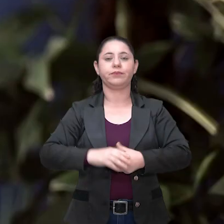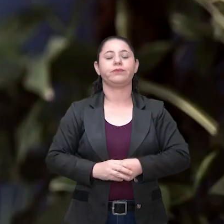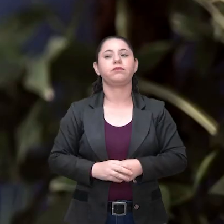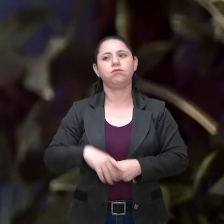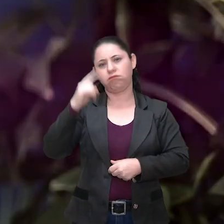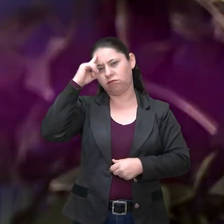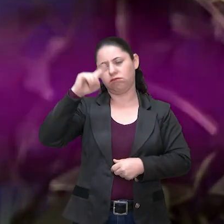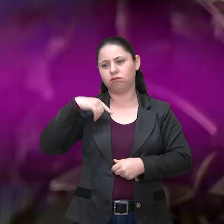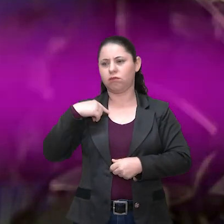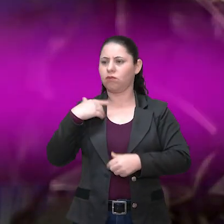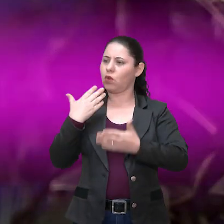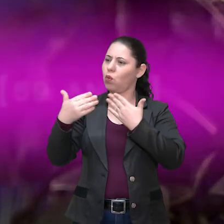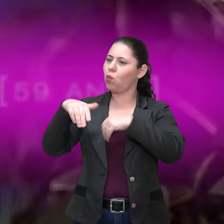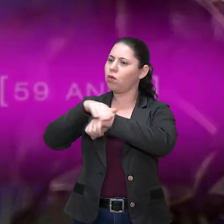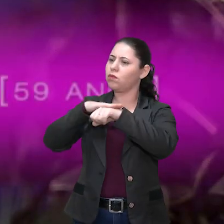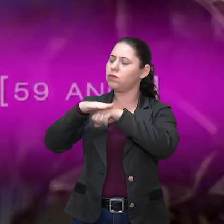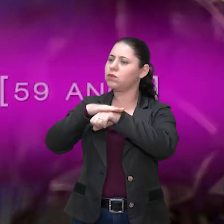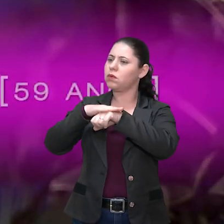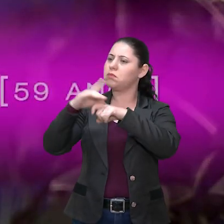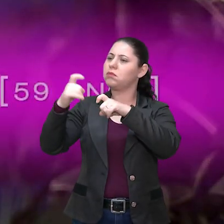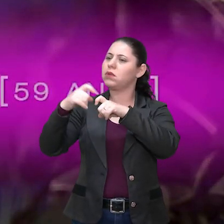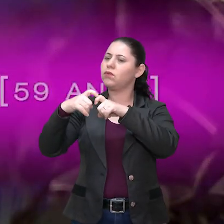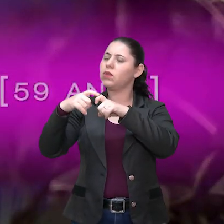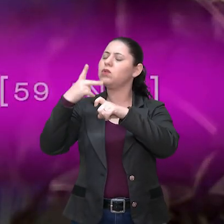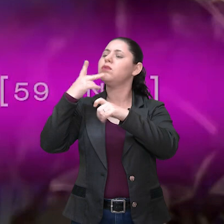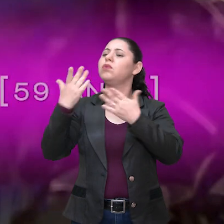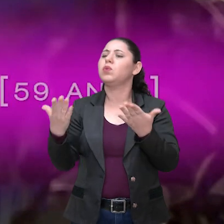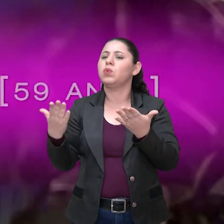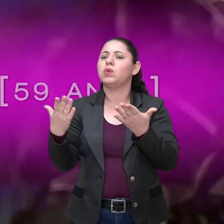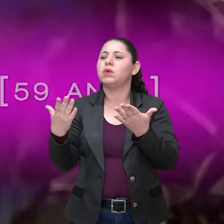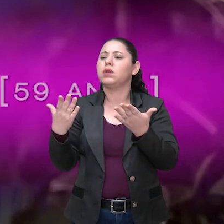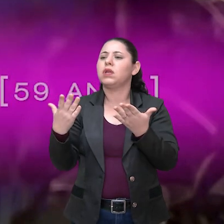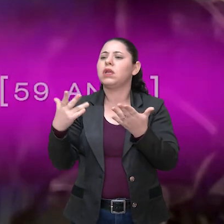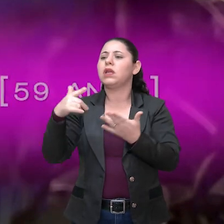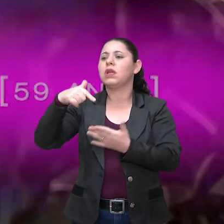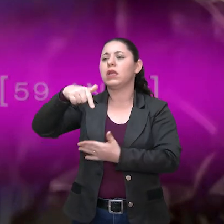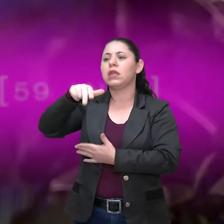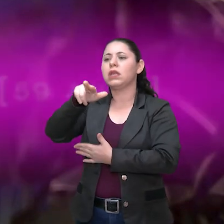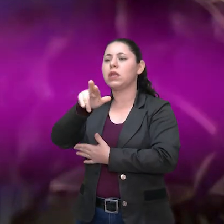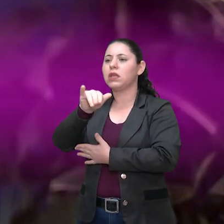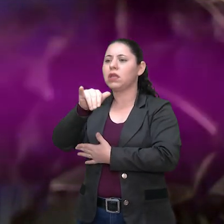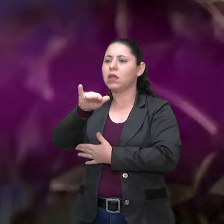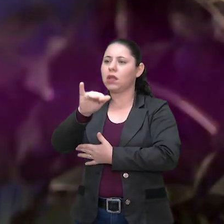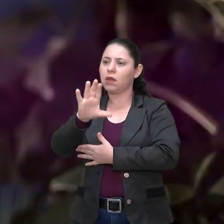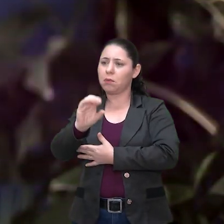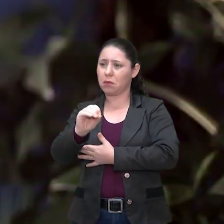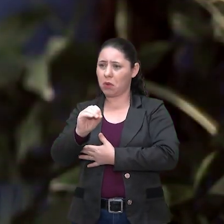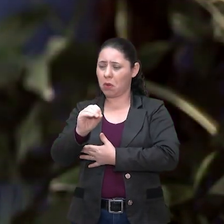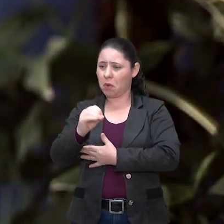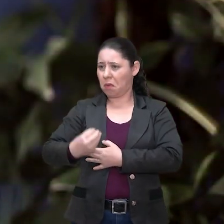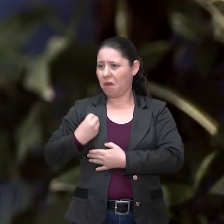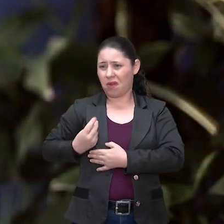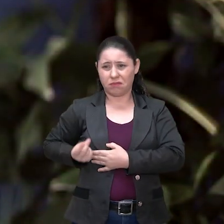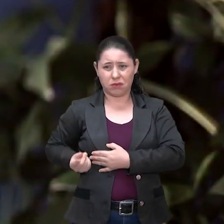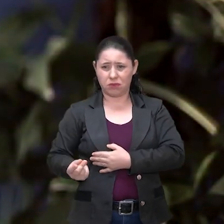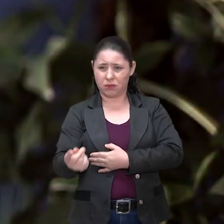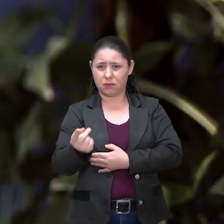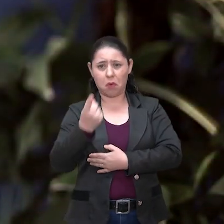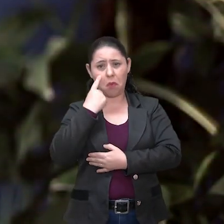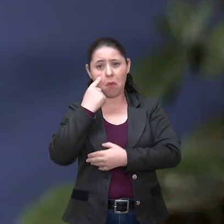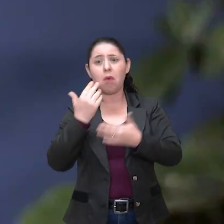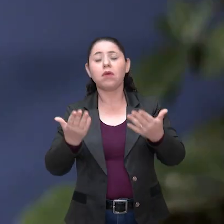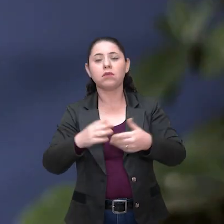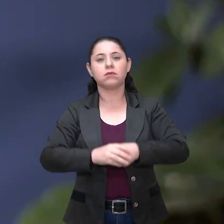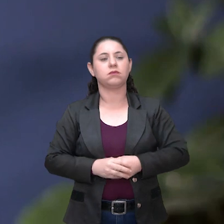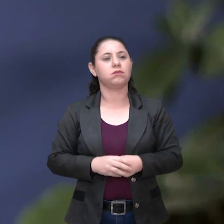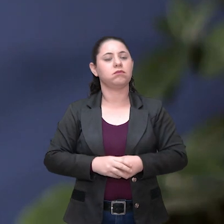dia eu conversei com o meu médico do pulmão, eu falei assim para ele, ah, doutor, e essa químio que eu estou tomando? Pelo jeito é para o resto da vida.